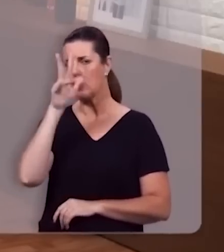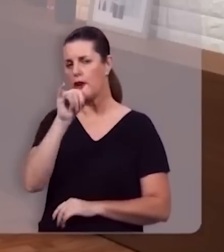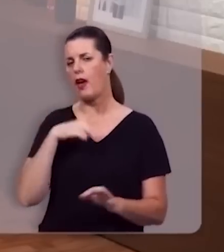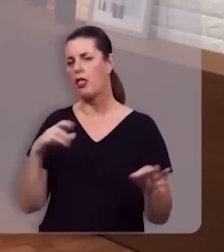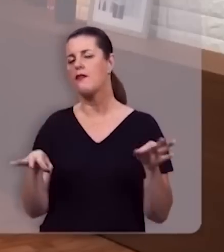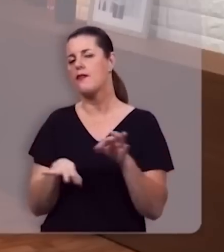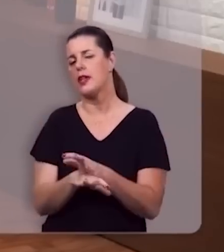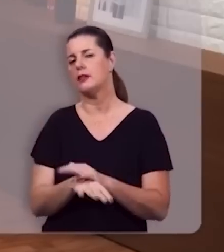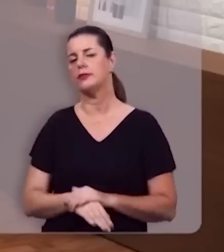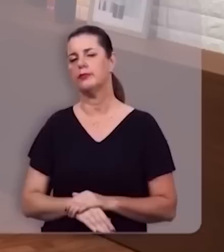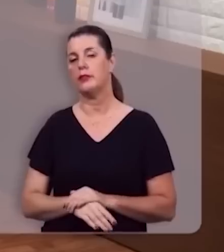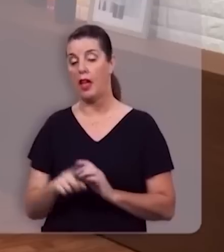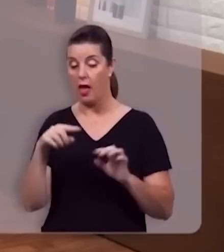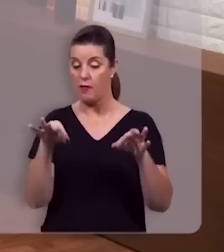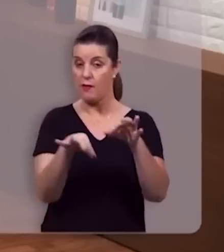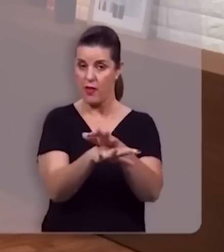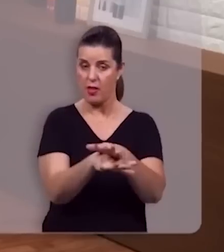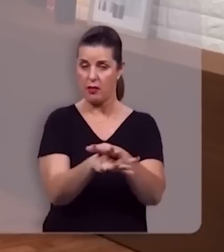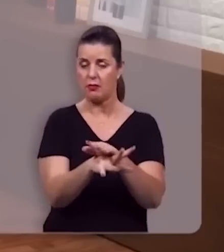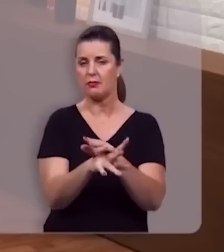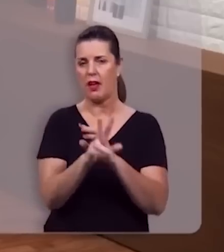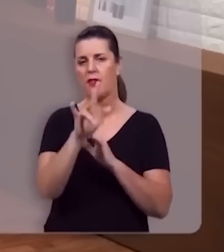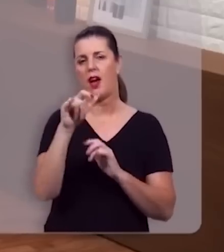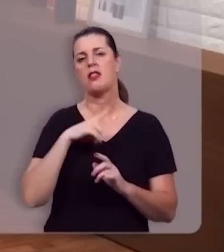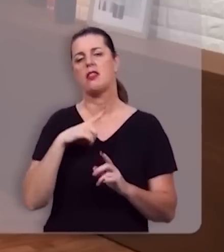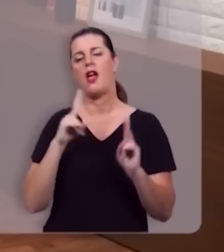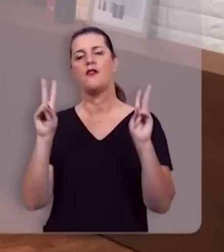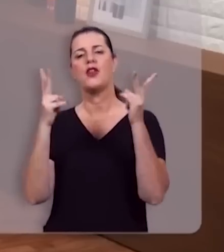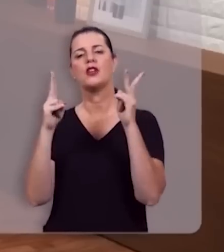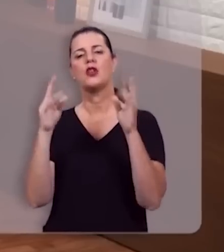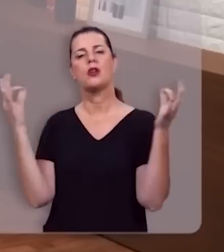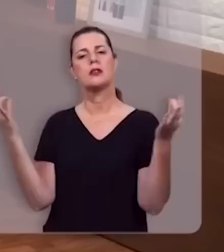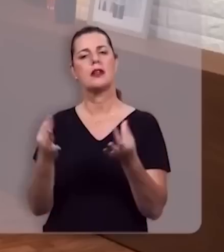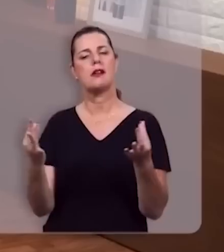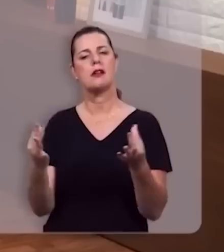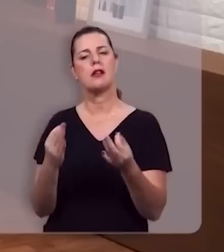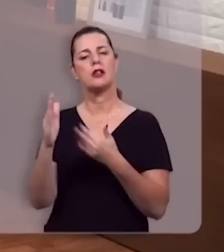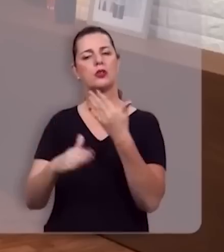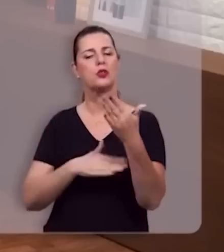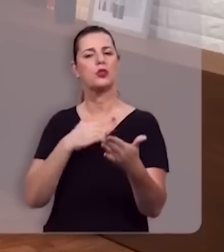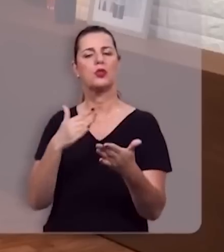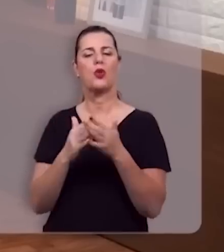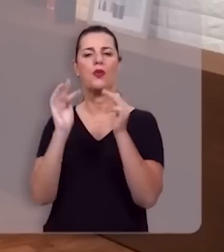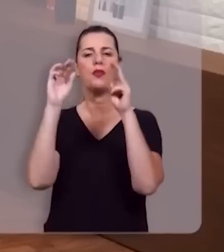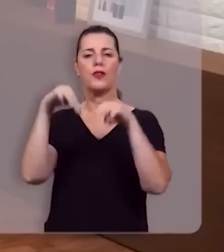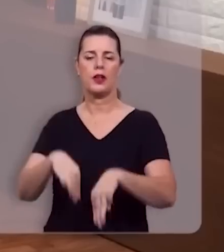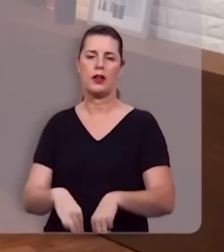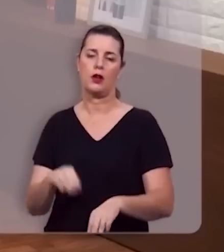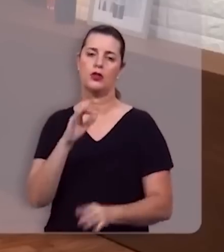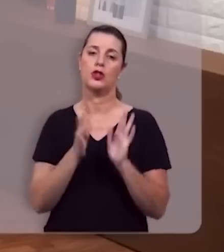consumação. E nesta consumação, há a vitória plena, completa e final